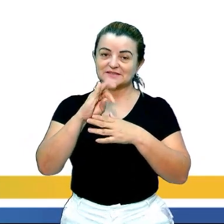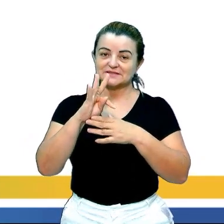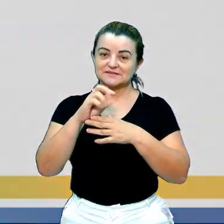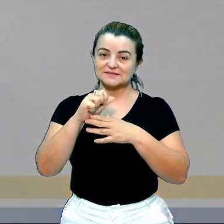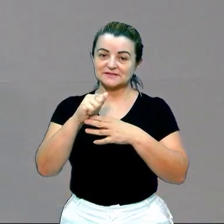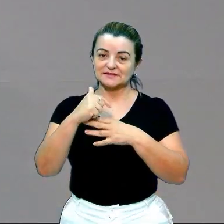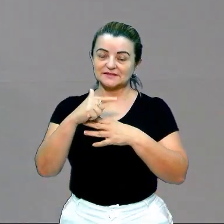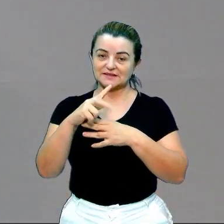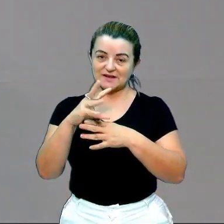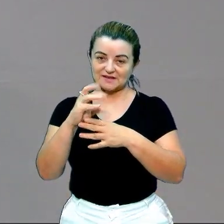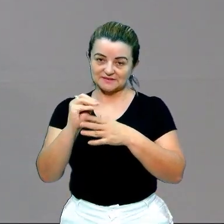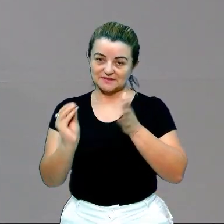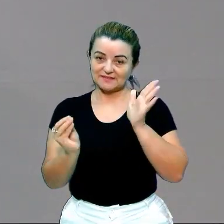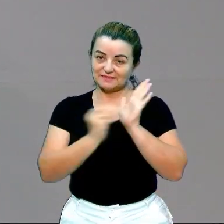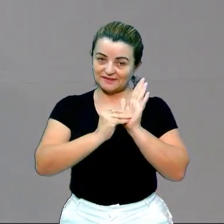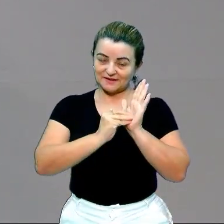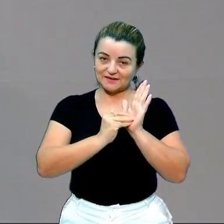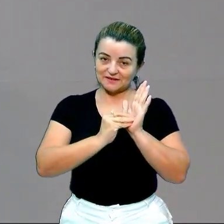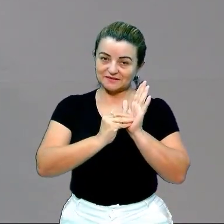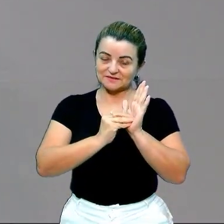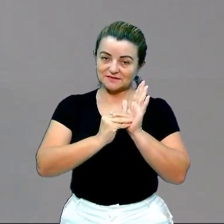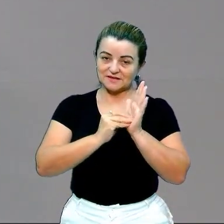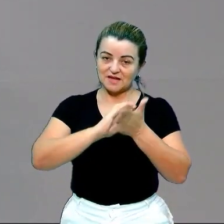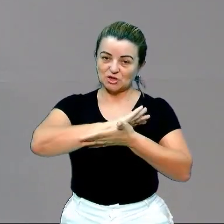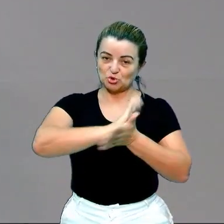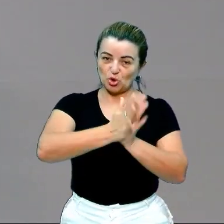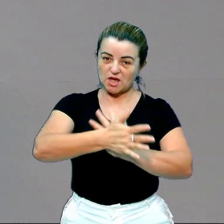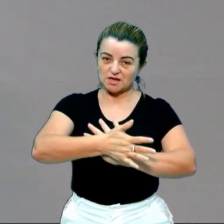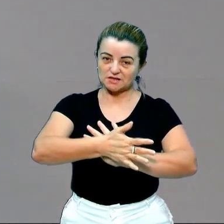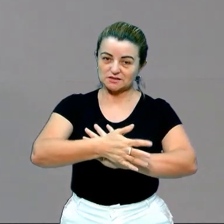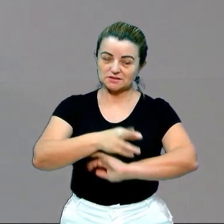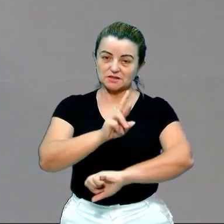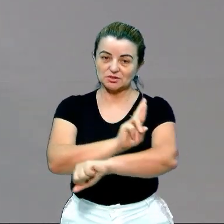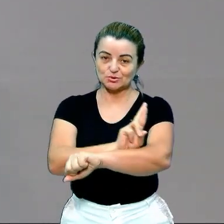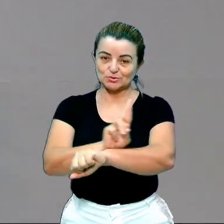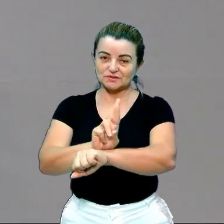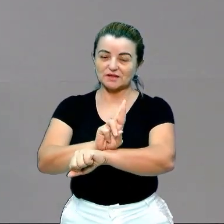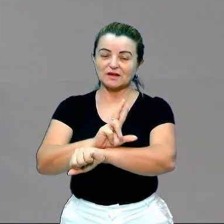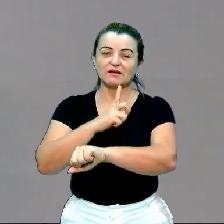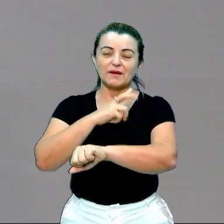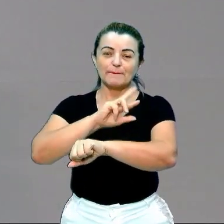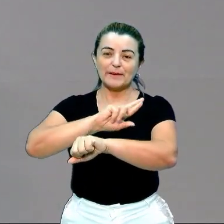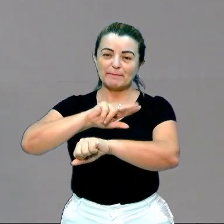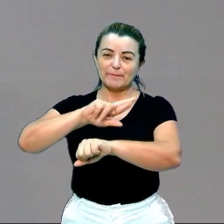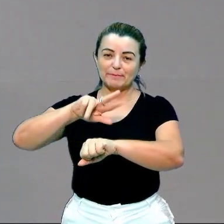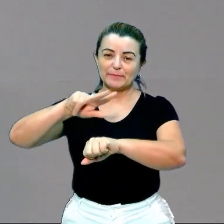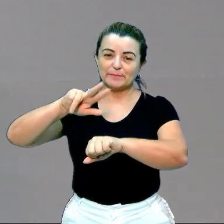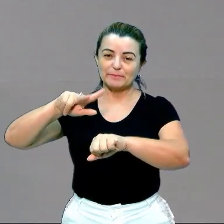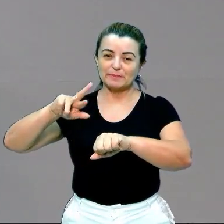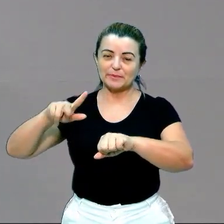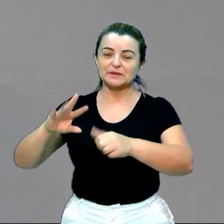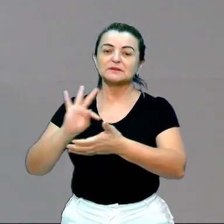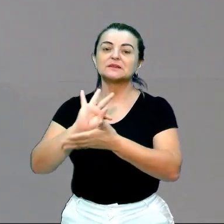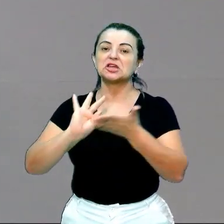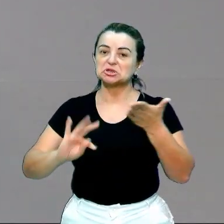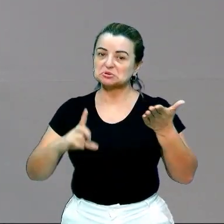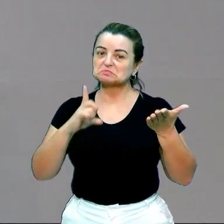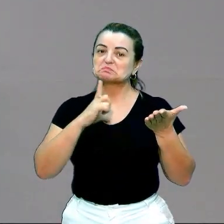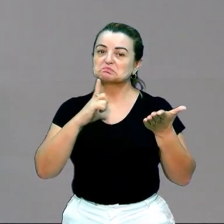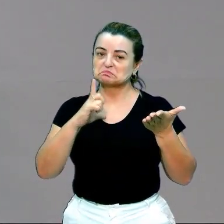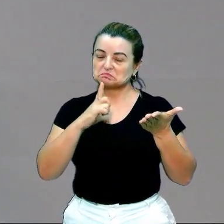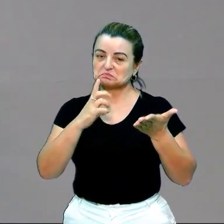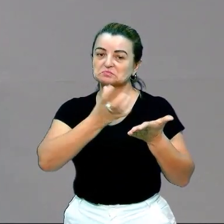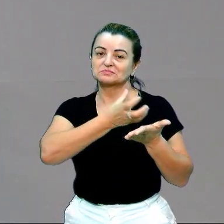dentro dessa temática da intolerância religiosa, nós temos diversos textos que alcançaram mil pontos, que